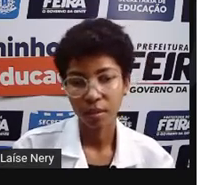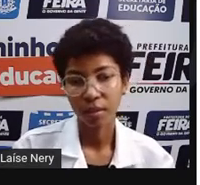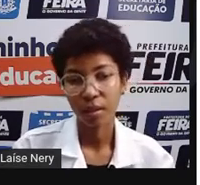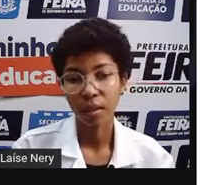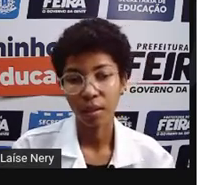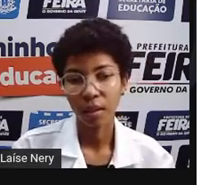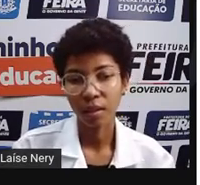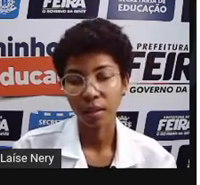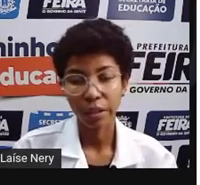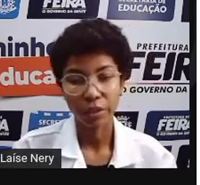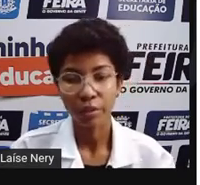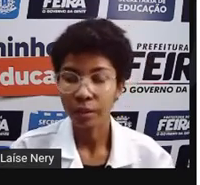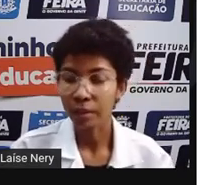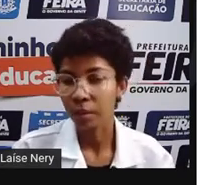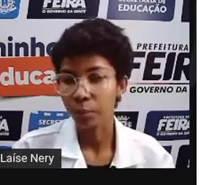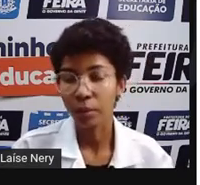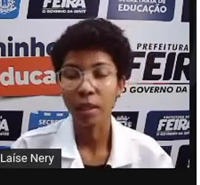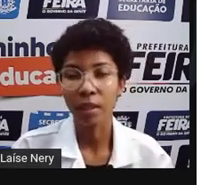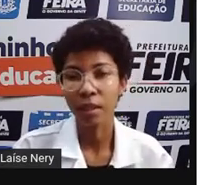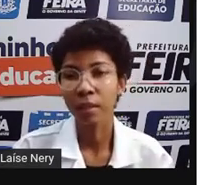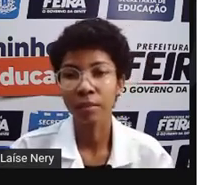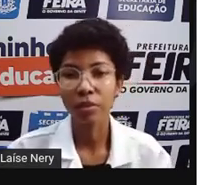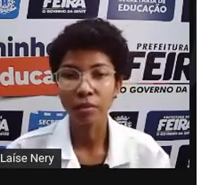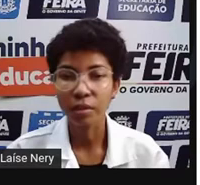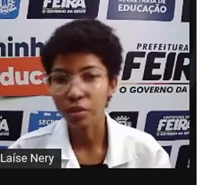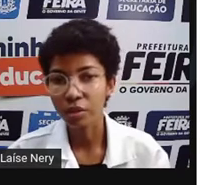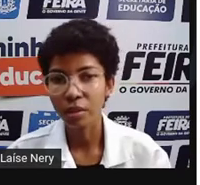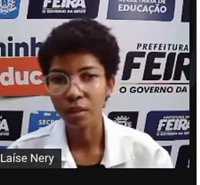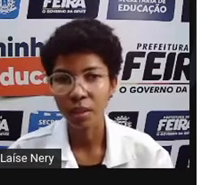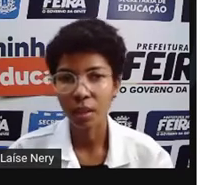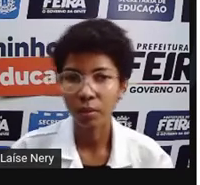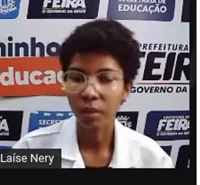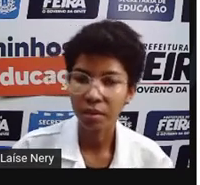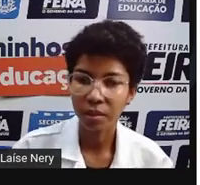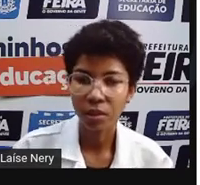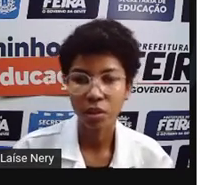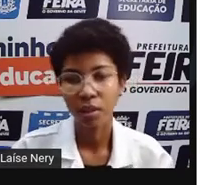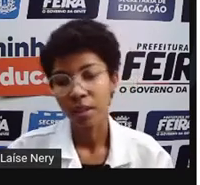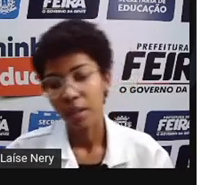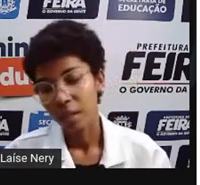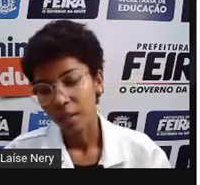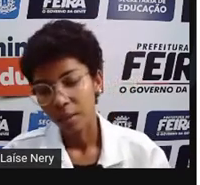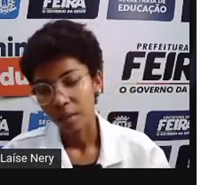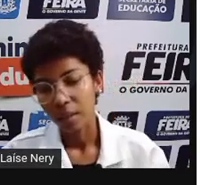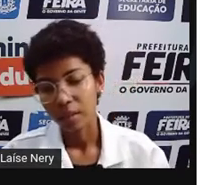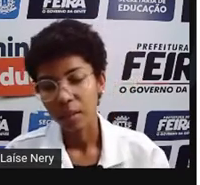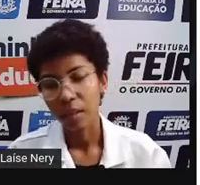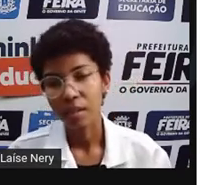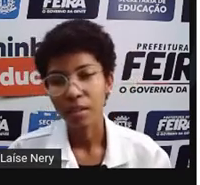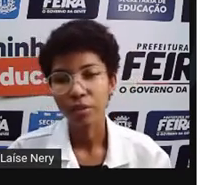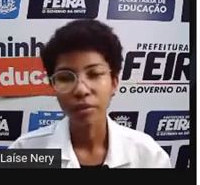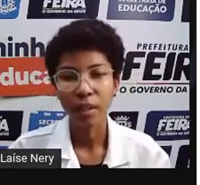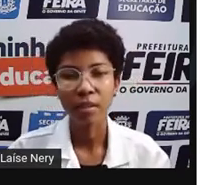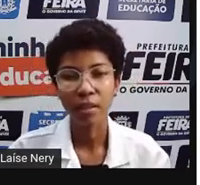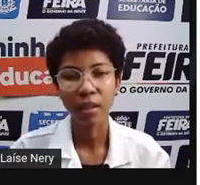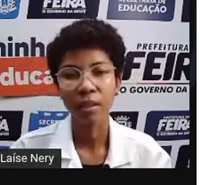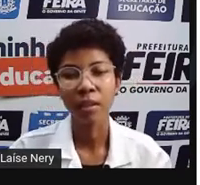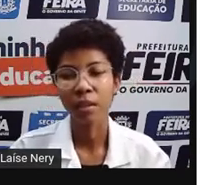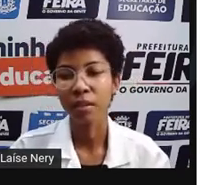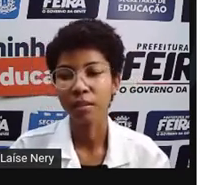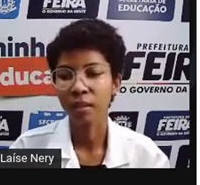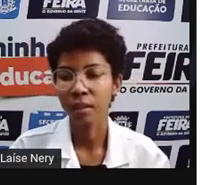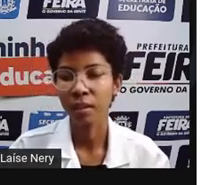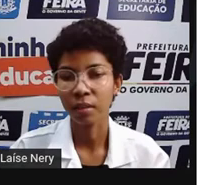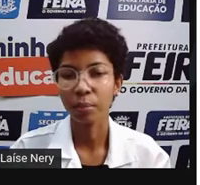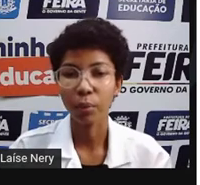a gente não entenda por que que antes não existia e agora existe. Que é essa diferença aí